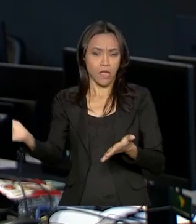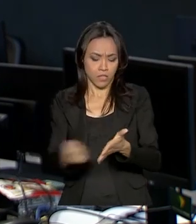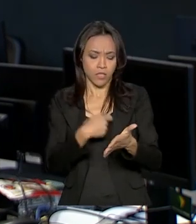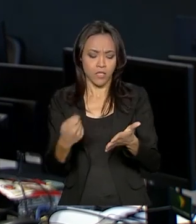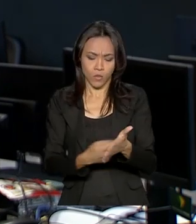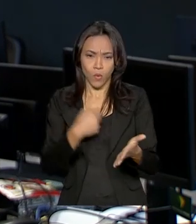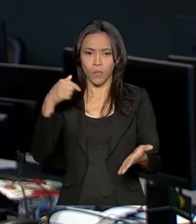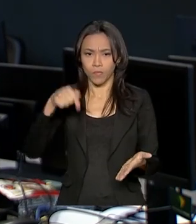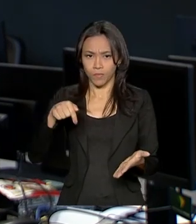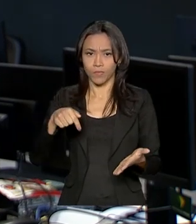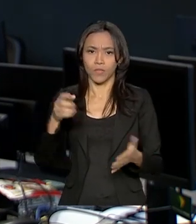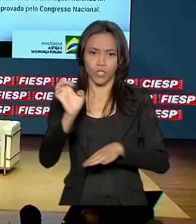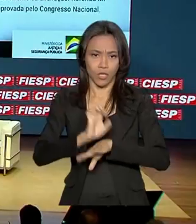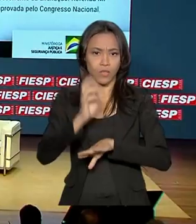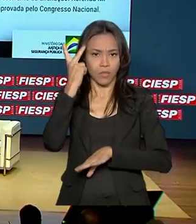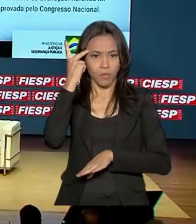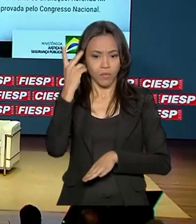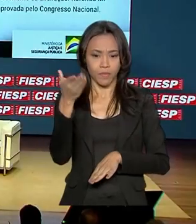aqui na capital.